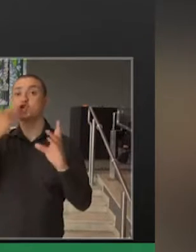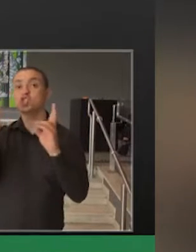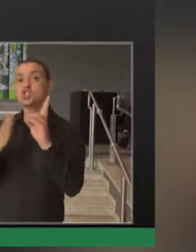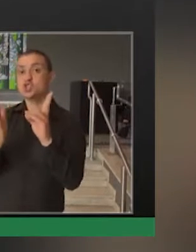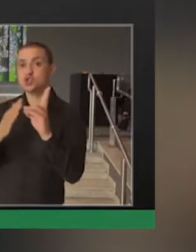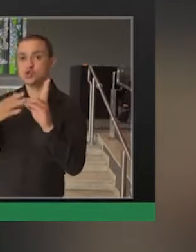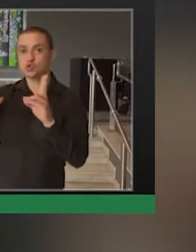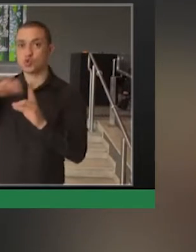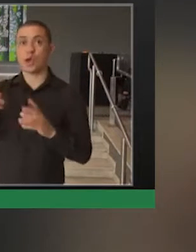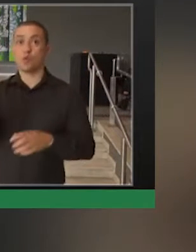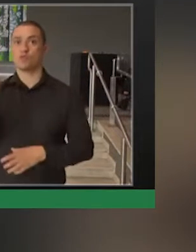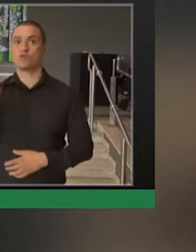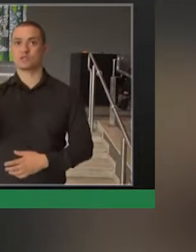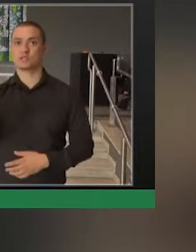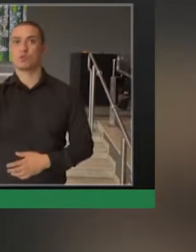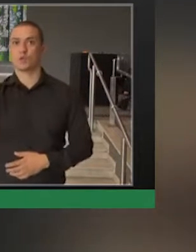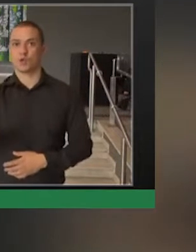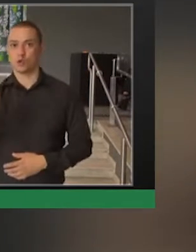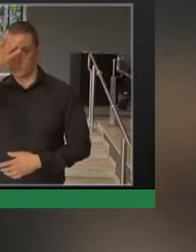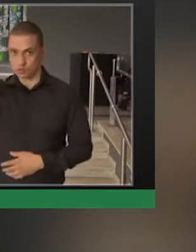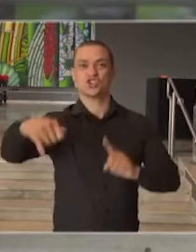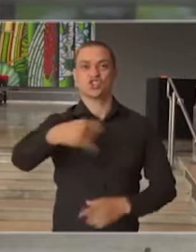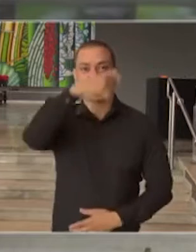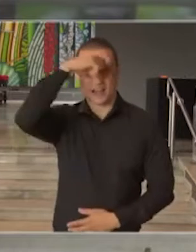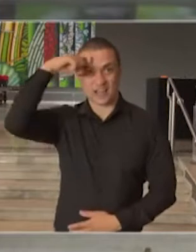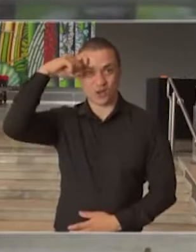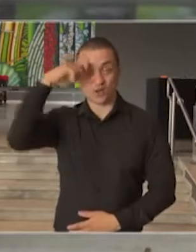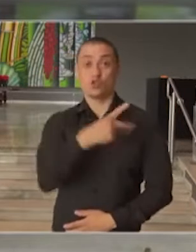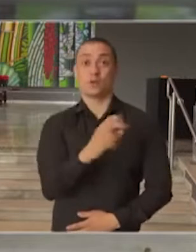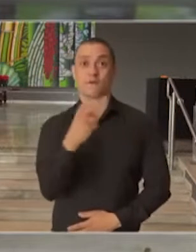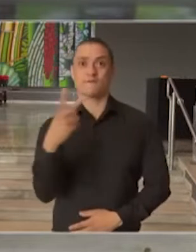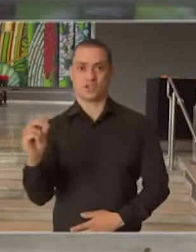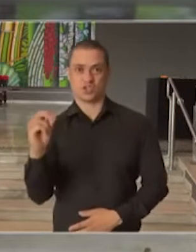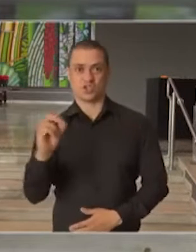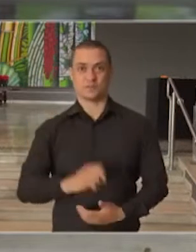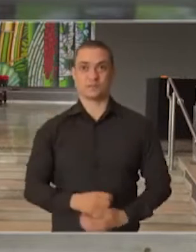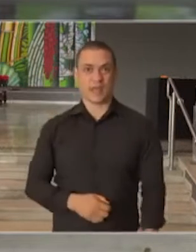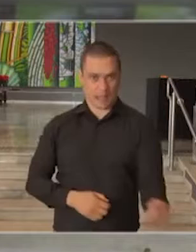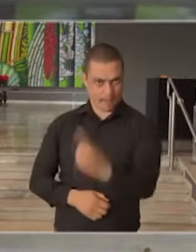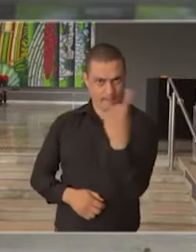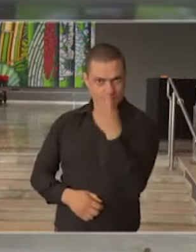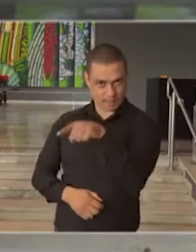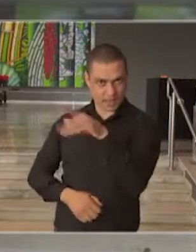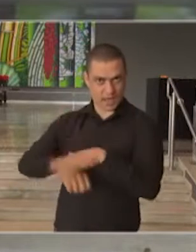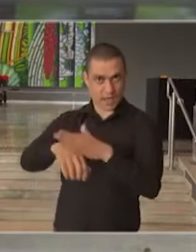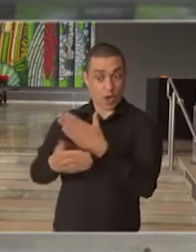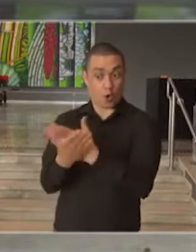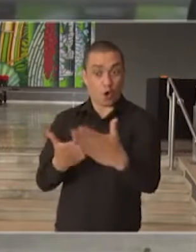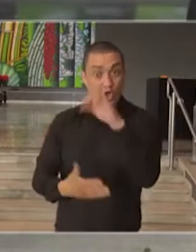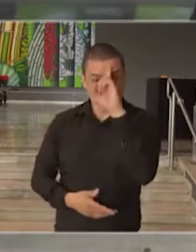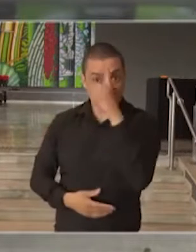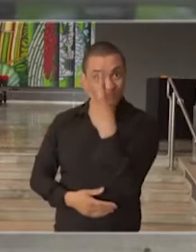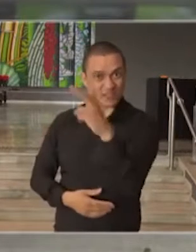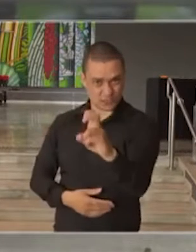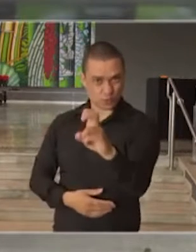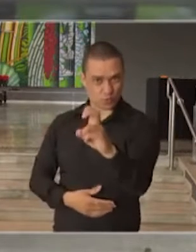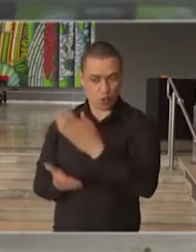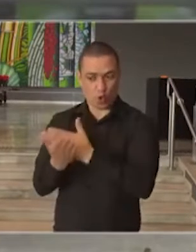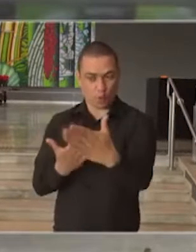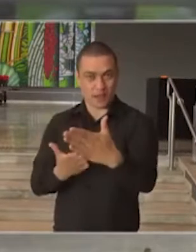e pessoas com mais de 60 anos de idade. A fase 1, que é esta que começa no dia 25 de janeiro,